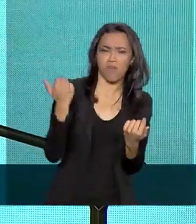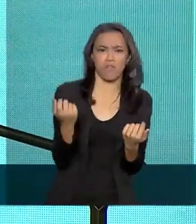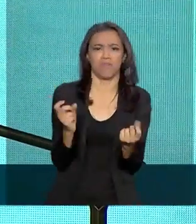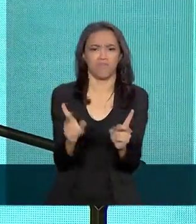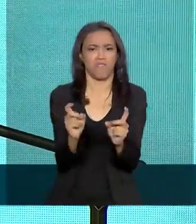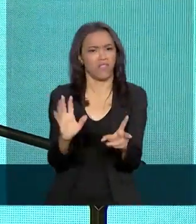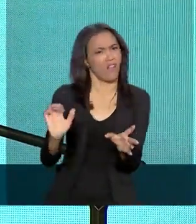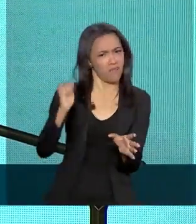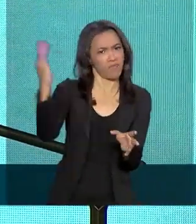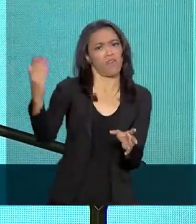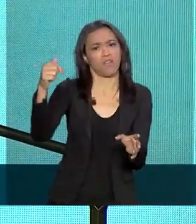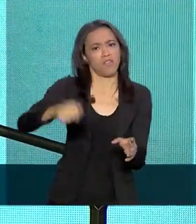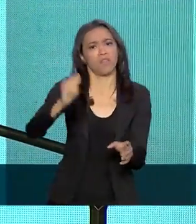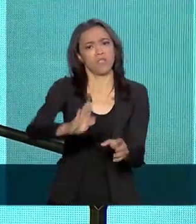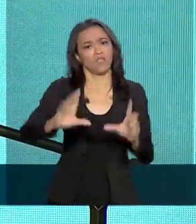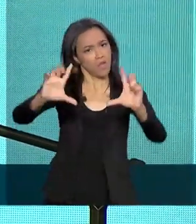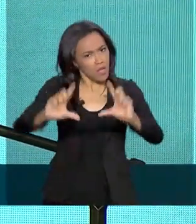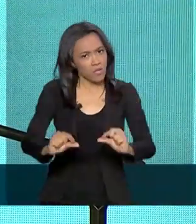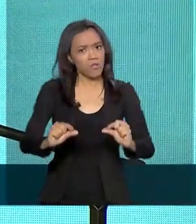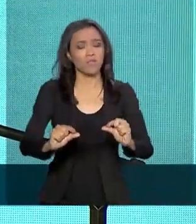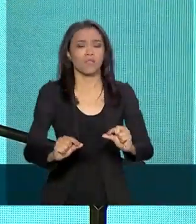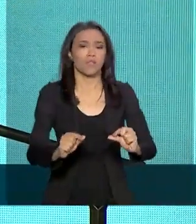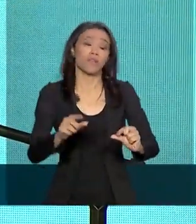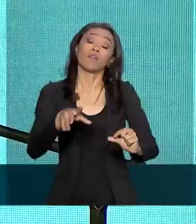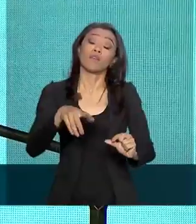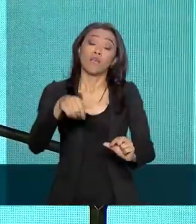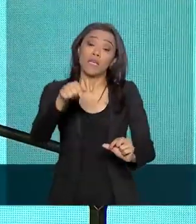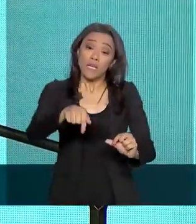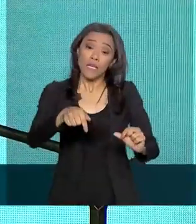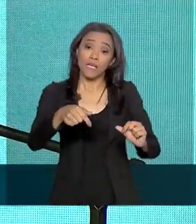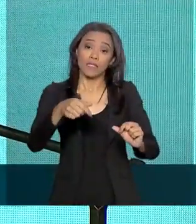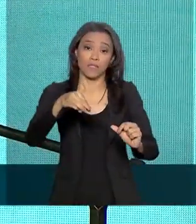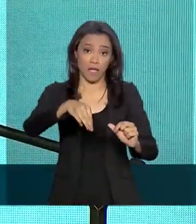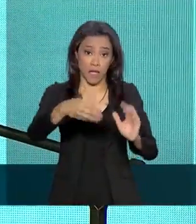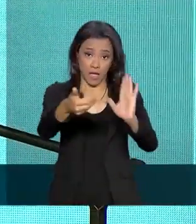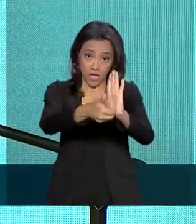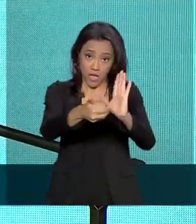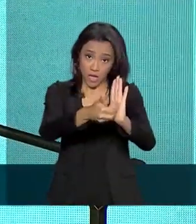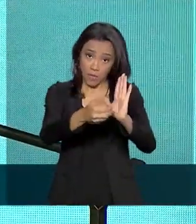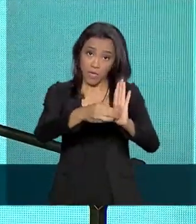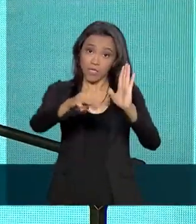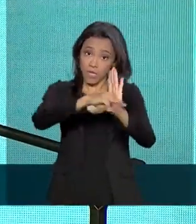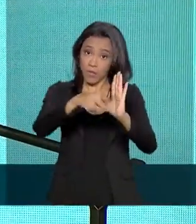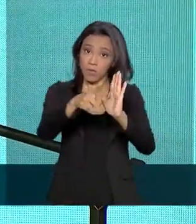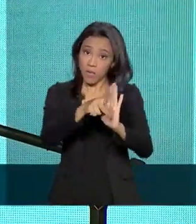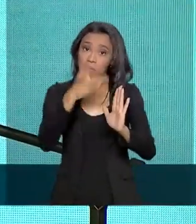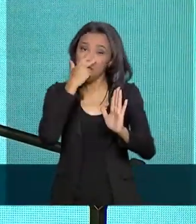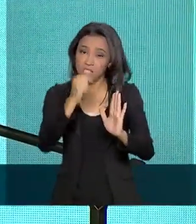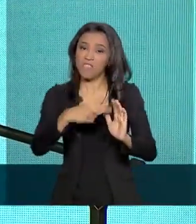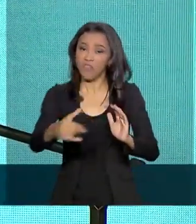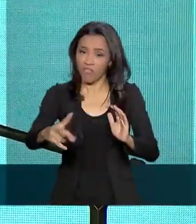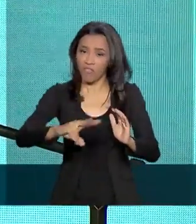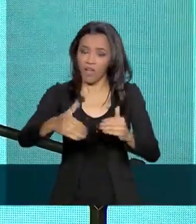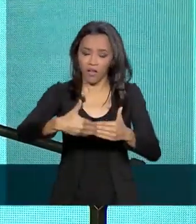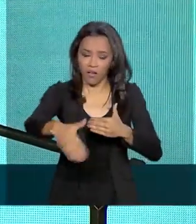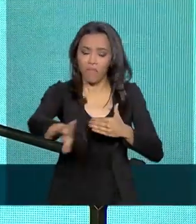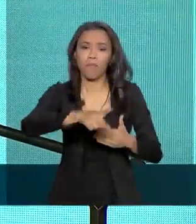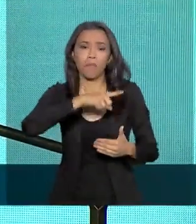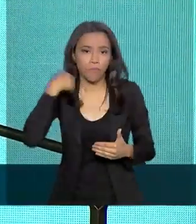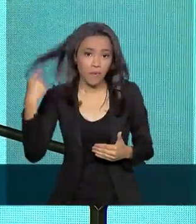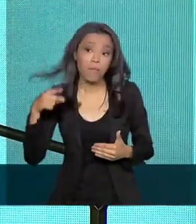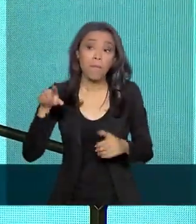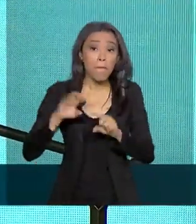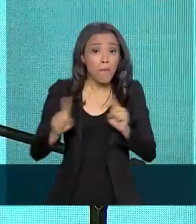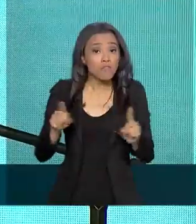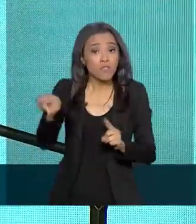parecem que a Câmara vai deixar caducar essa medida provisória. Os senhores têm contato com parlamentares. Isso devia